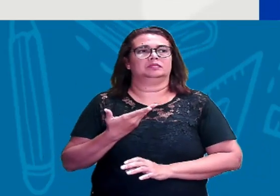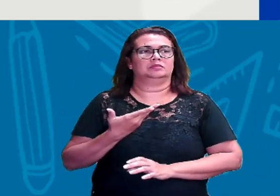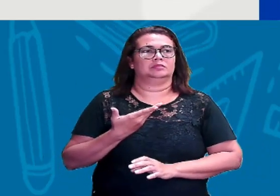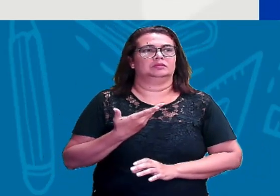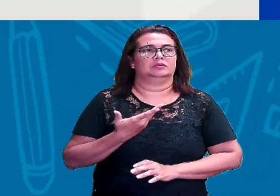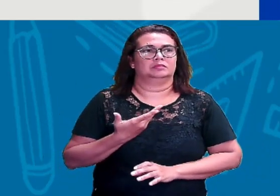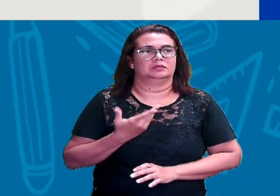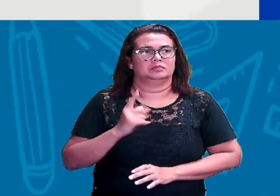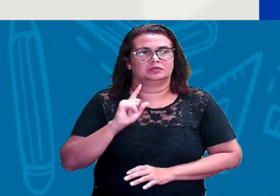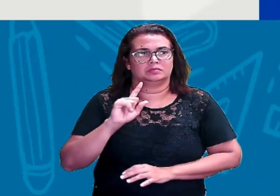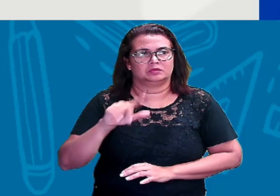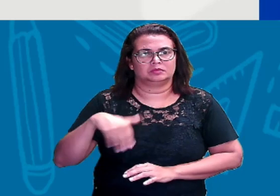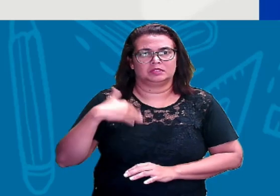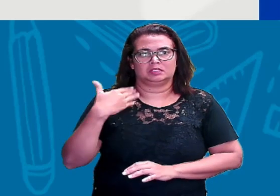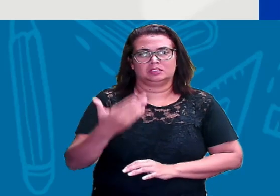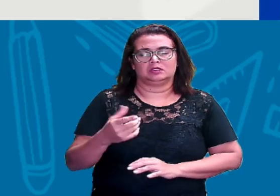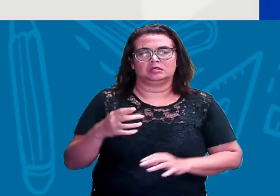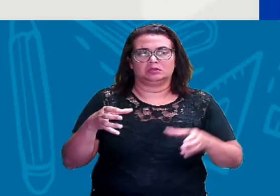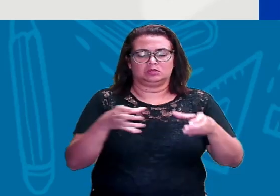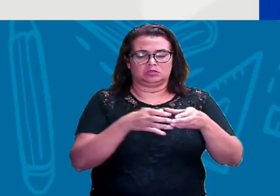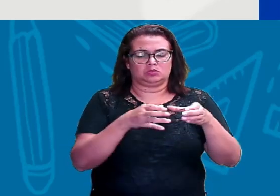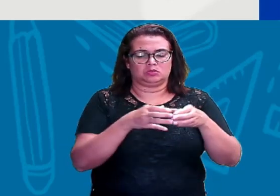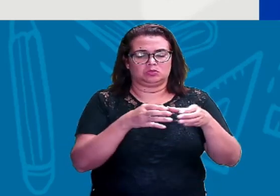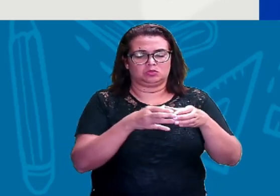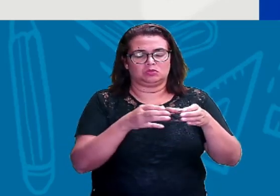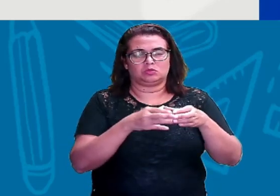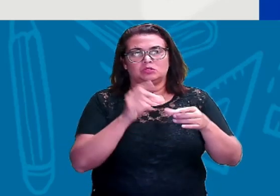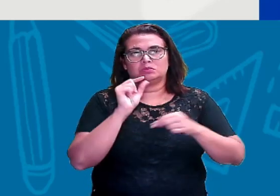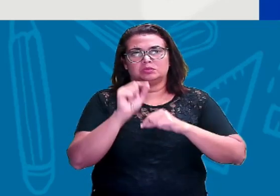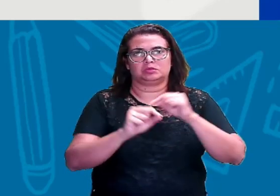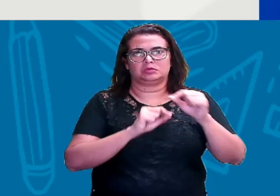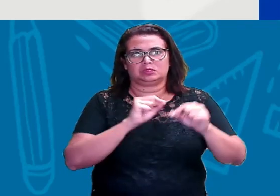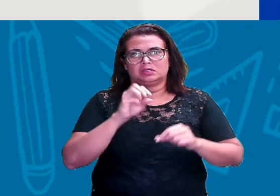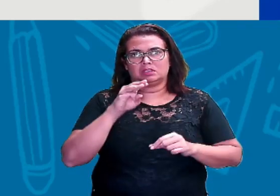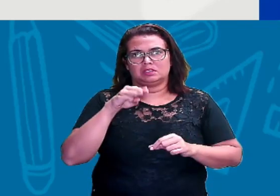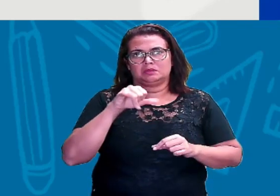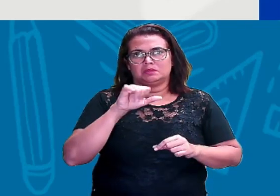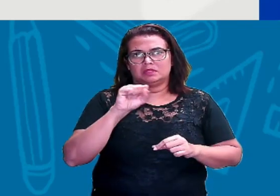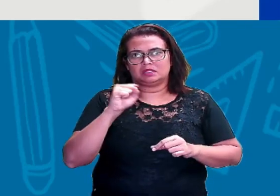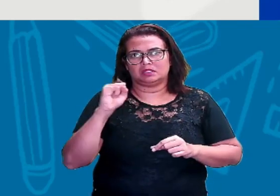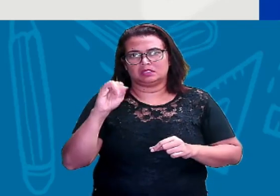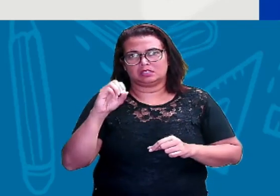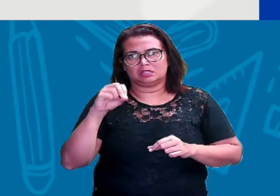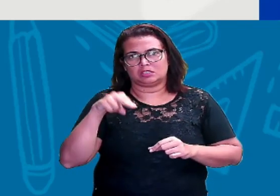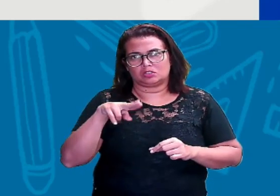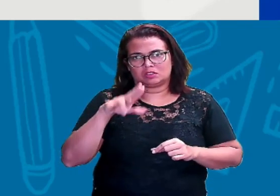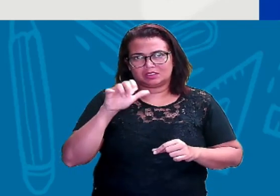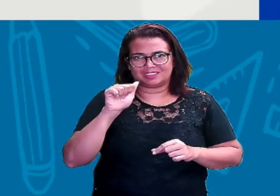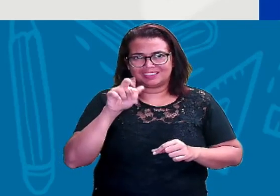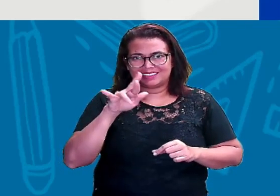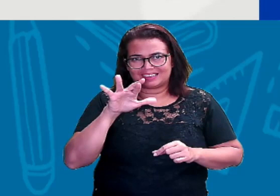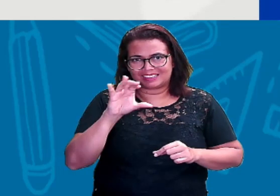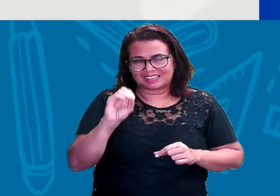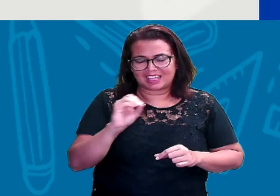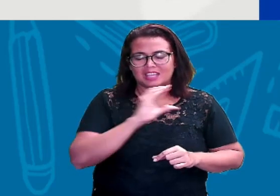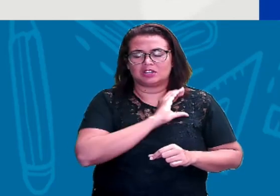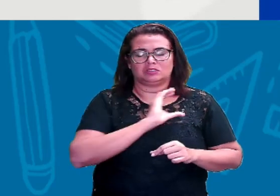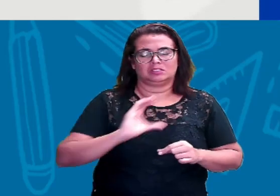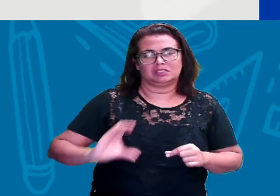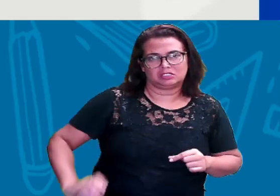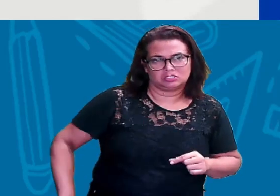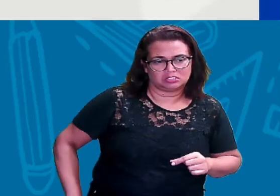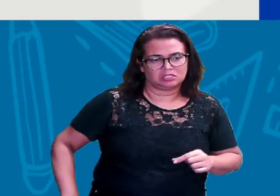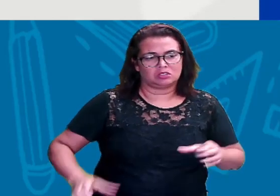missionários cristãos, tá? Foi através desses missionários que houve uma modificação, ou seja, houve uma